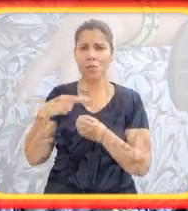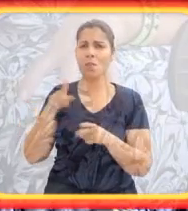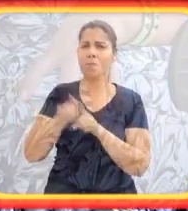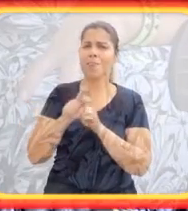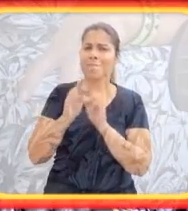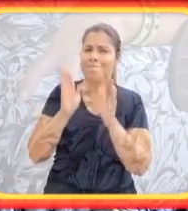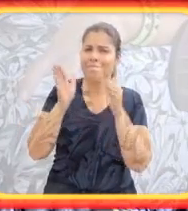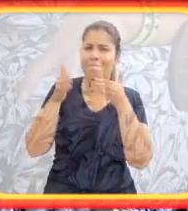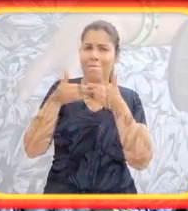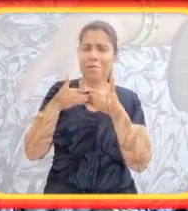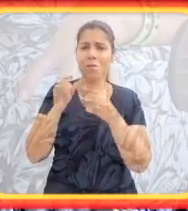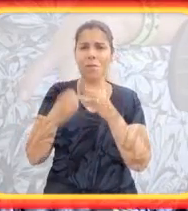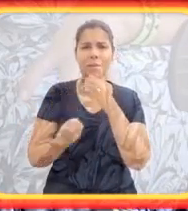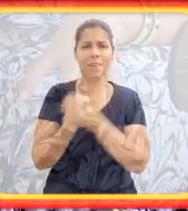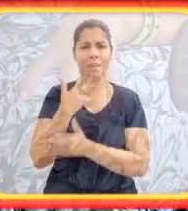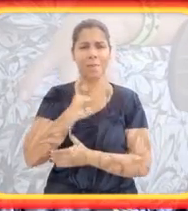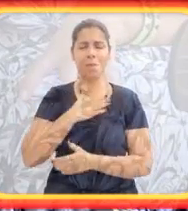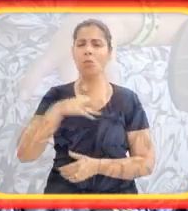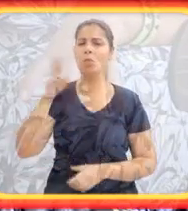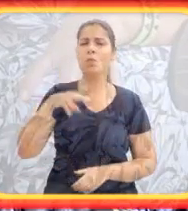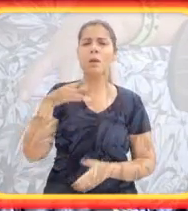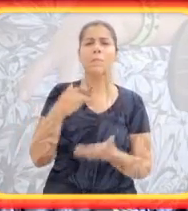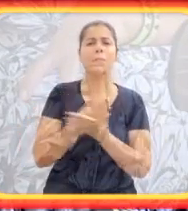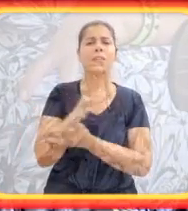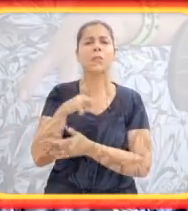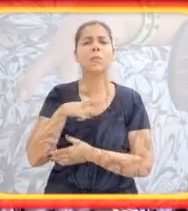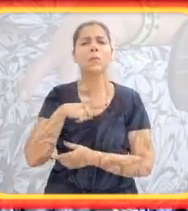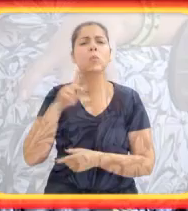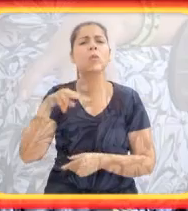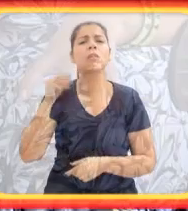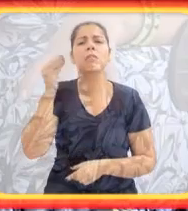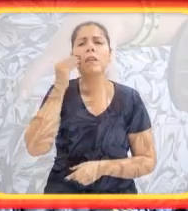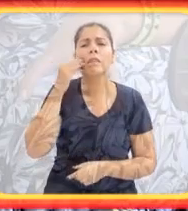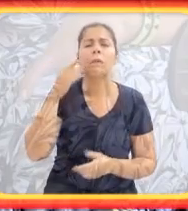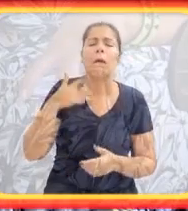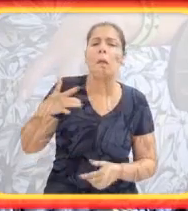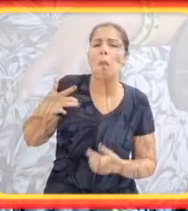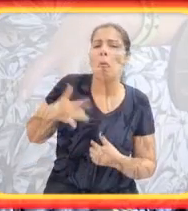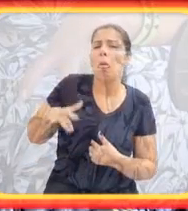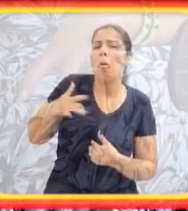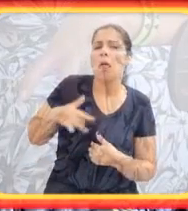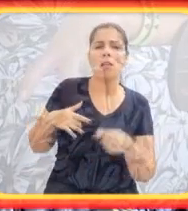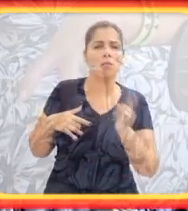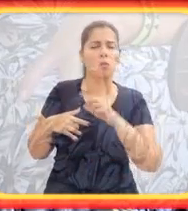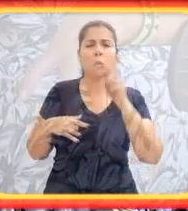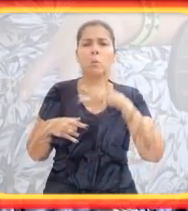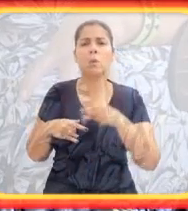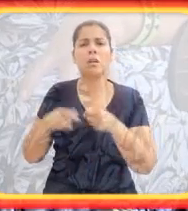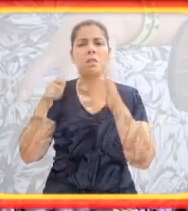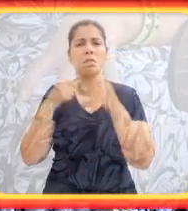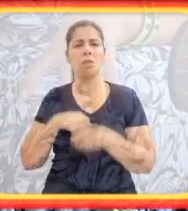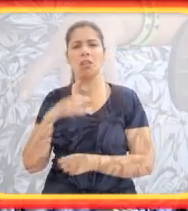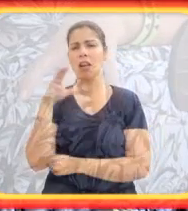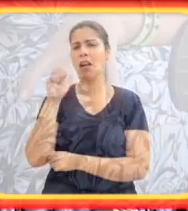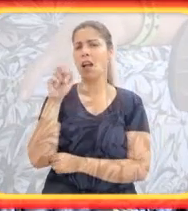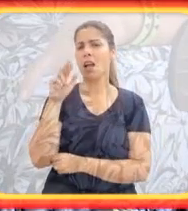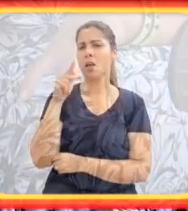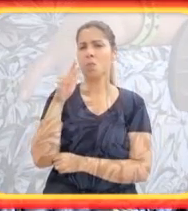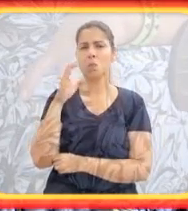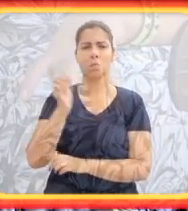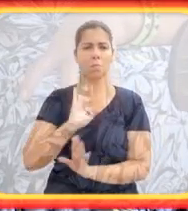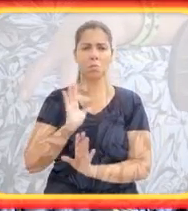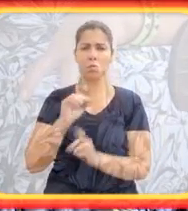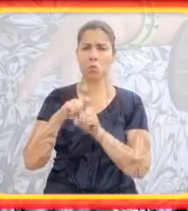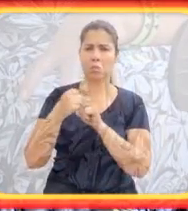De enfrentar uma sociedade no interior conservadora. E me criar. E nunca passar isso para mim. Nunca passar,